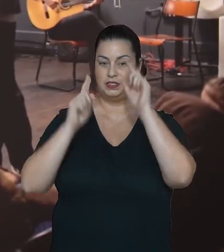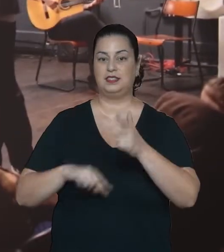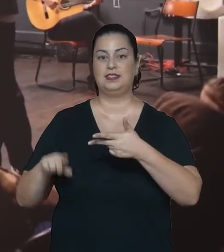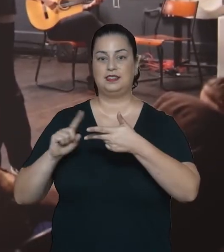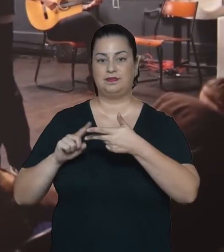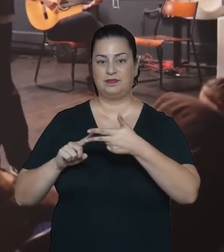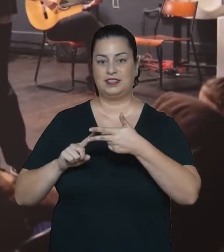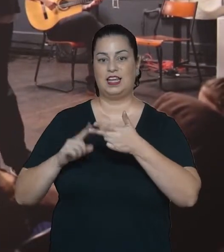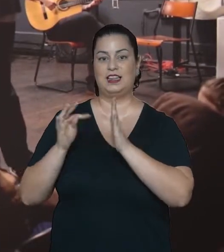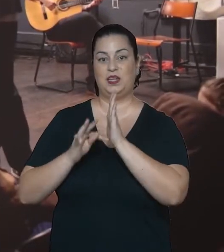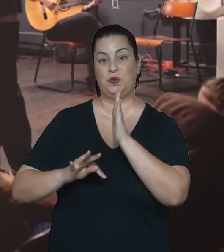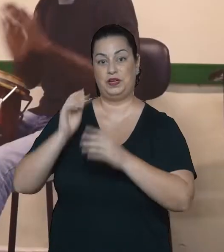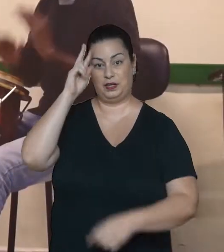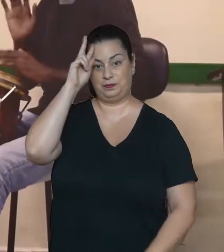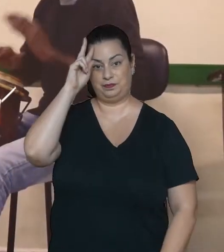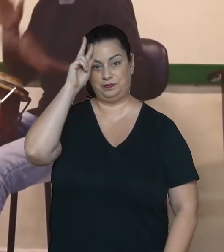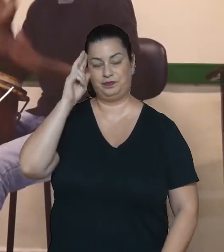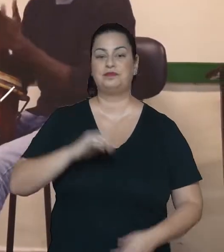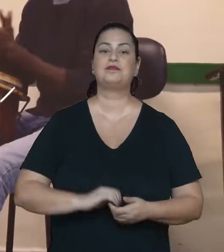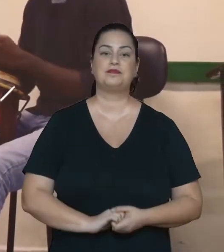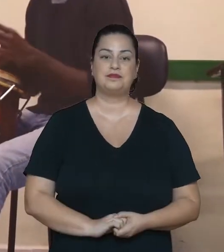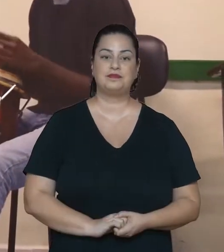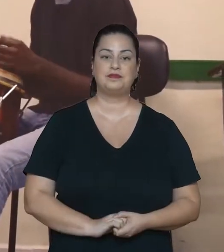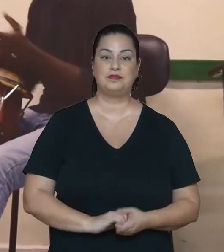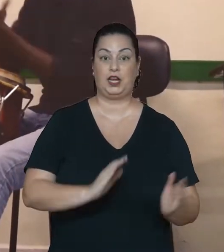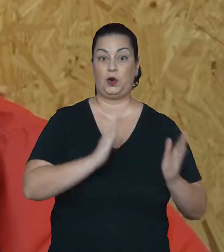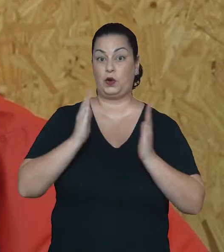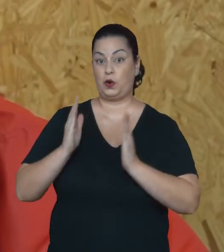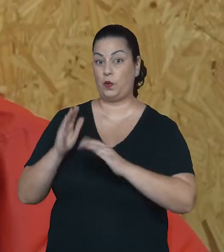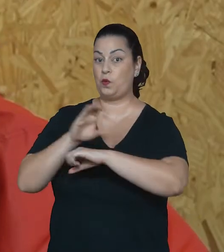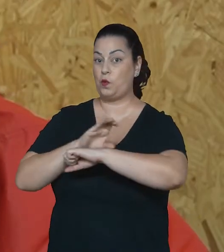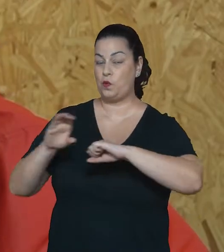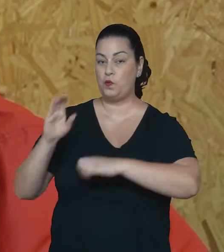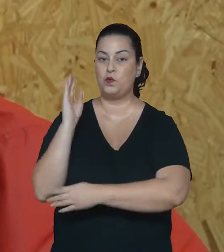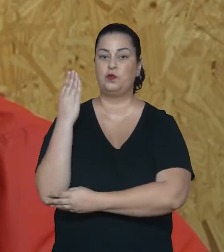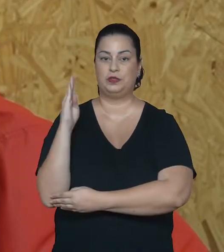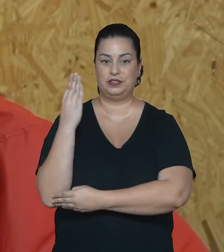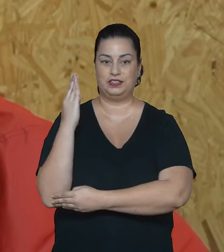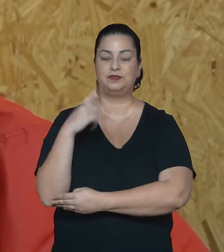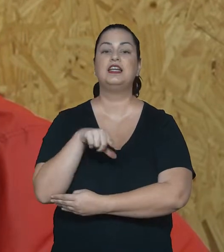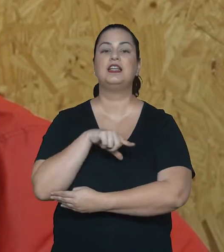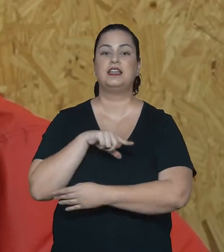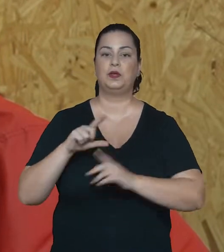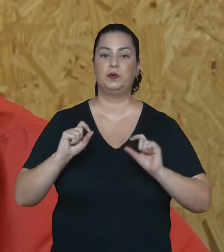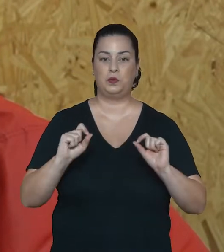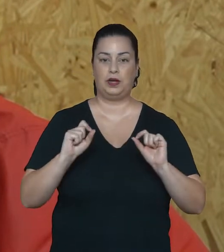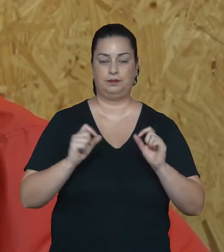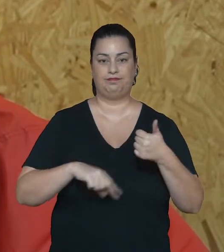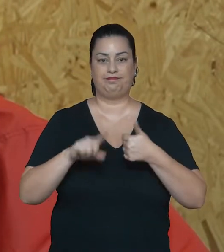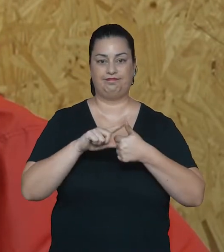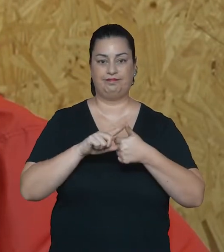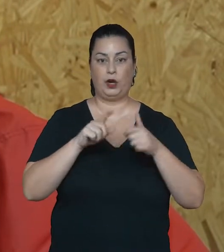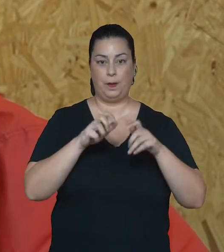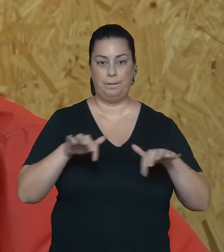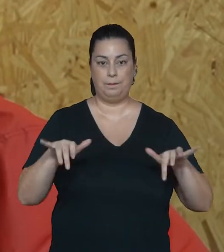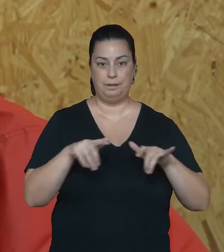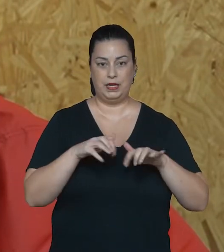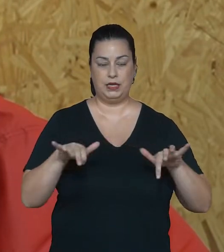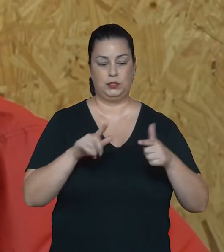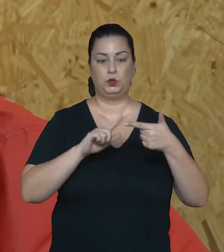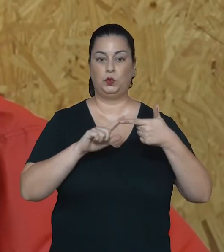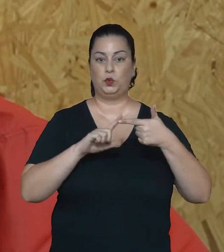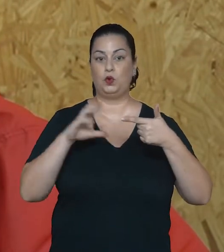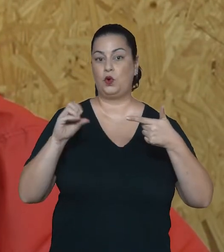processos criativos e teoria e história. No curso de bacharelado, atualmente há as